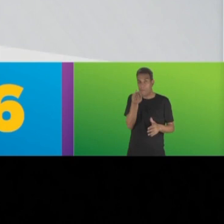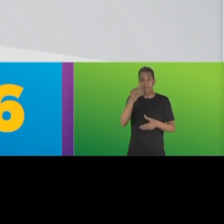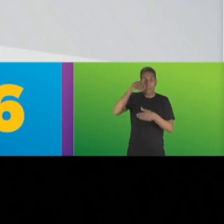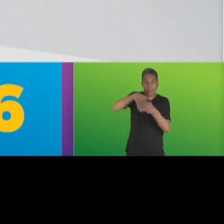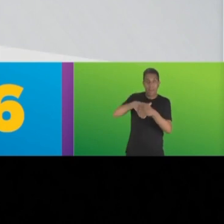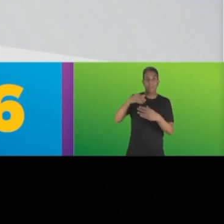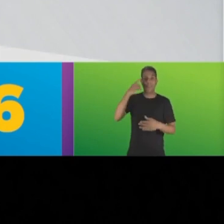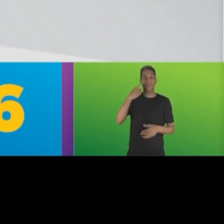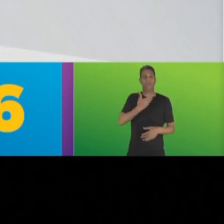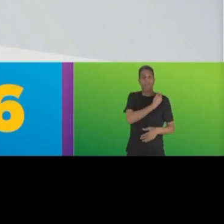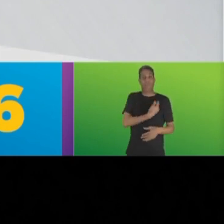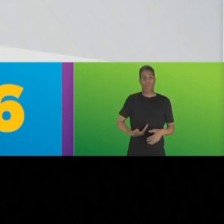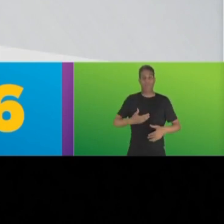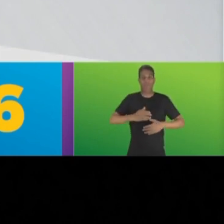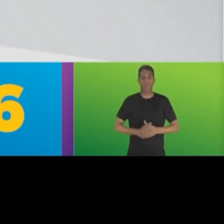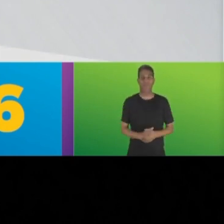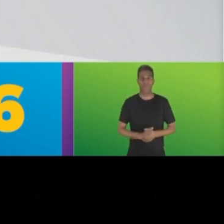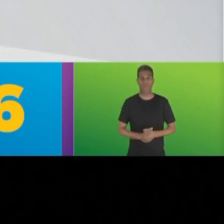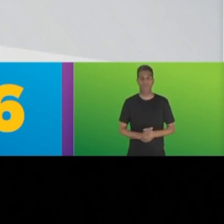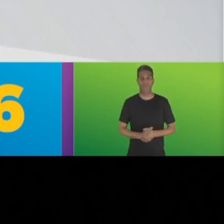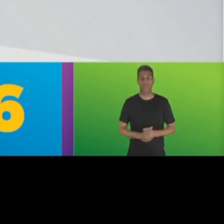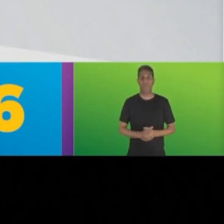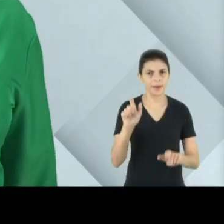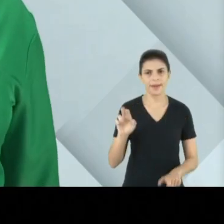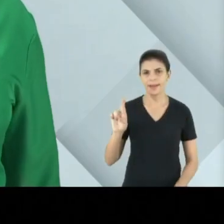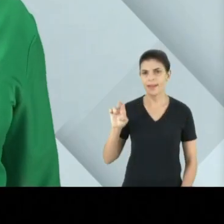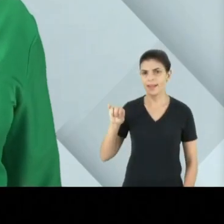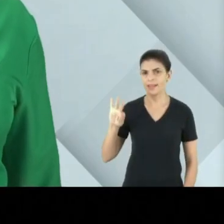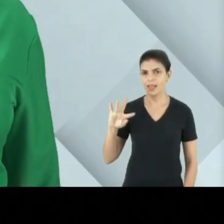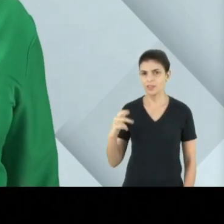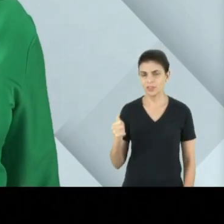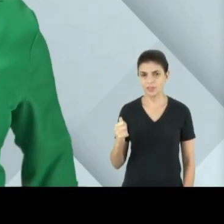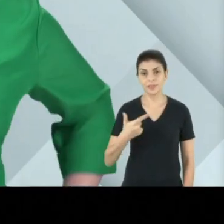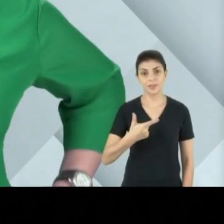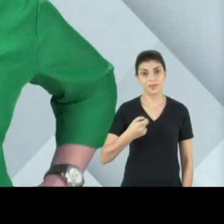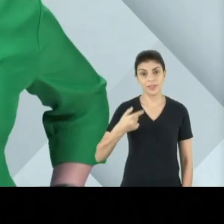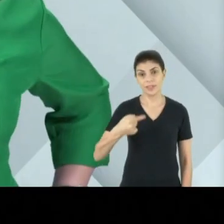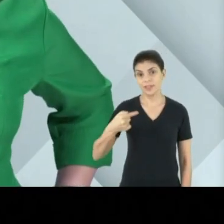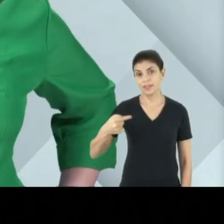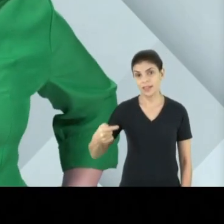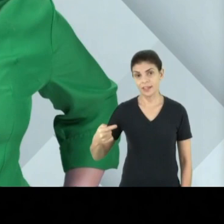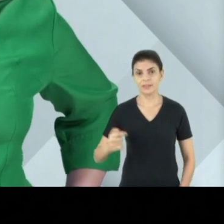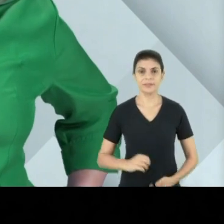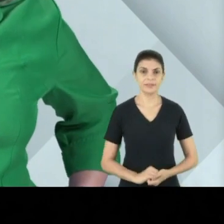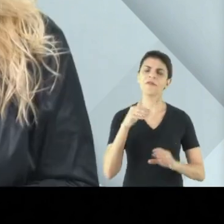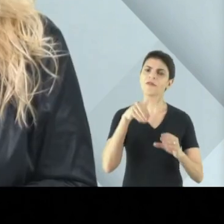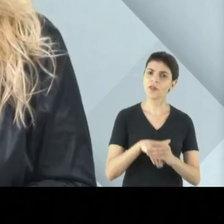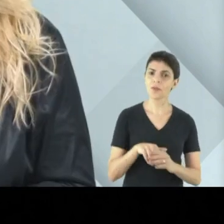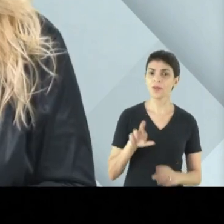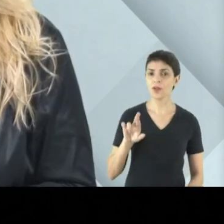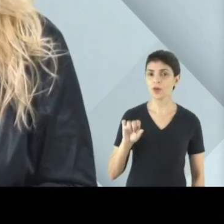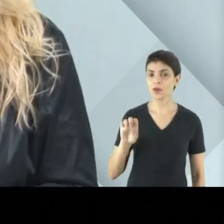estadual, Maria Fernanda, 7146. Avante. Renatinha das Vargens, 2777.